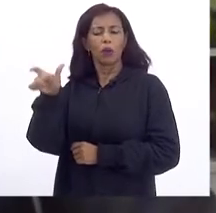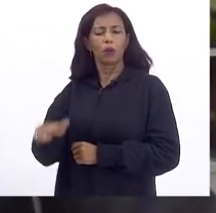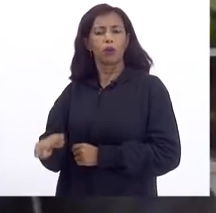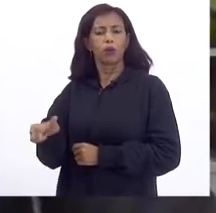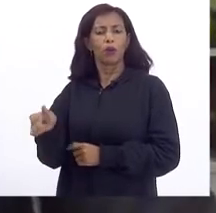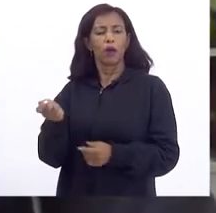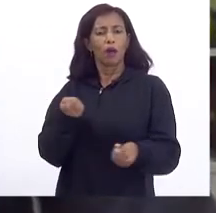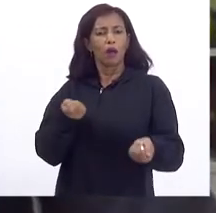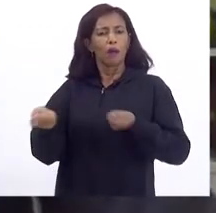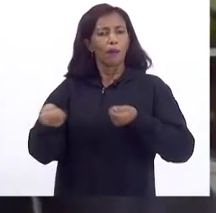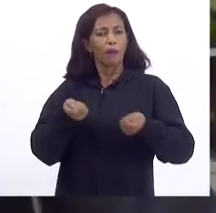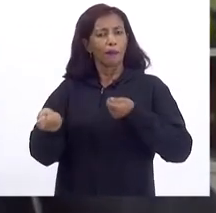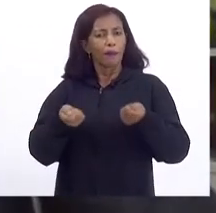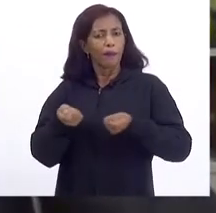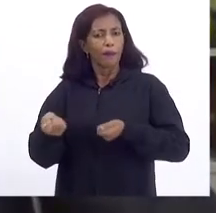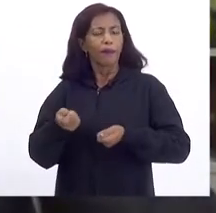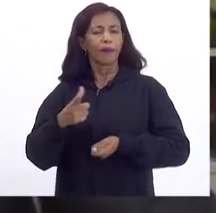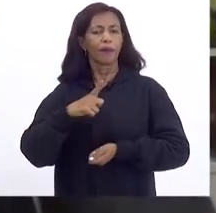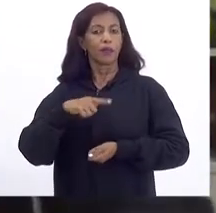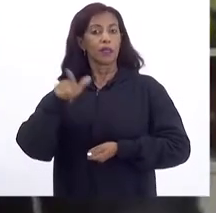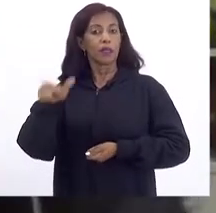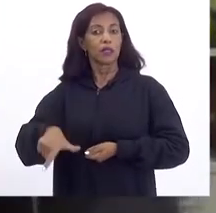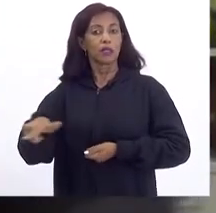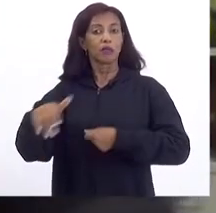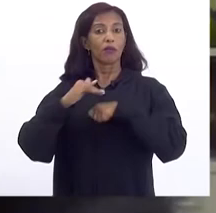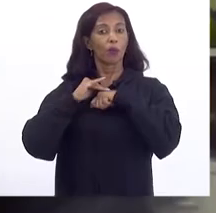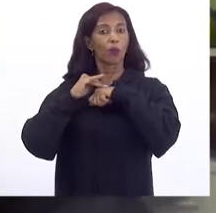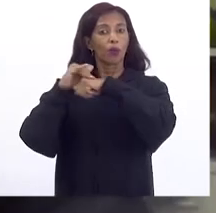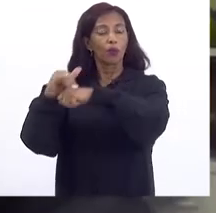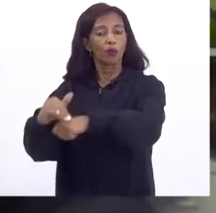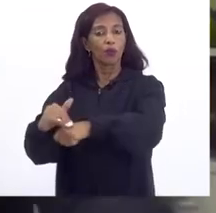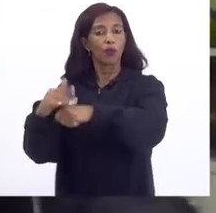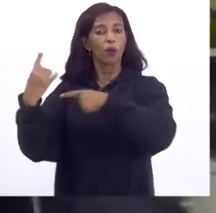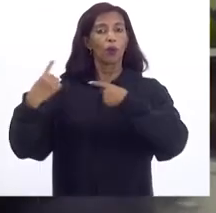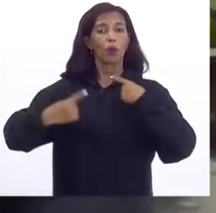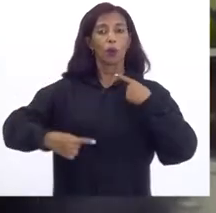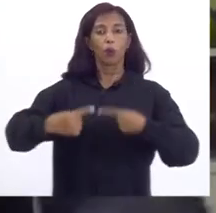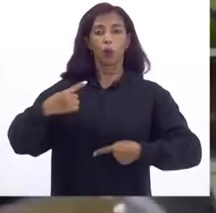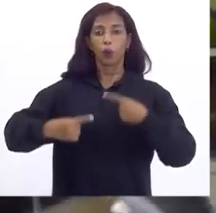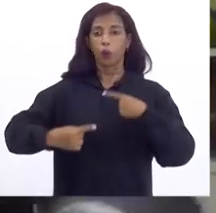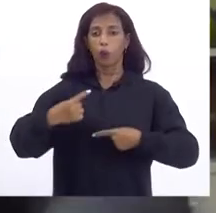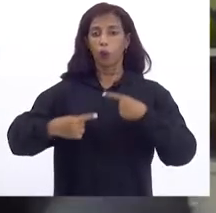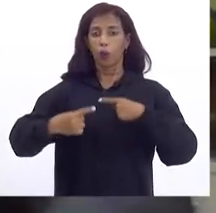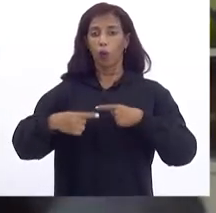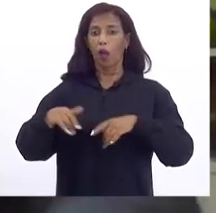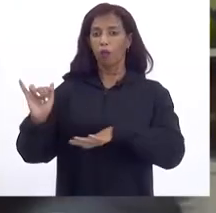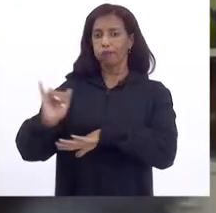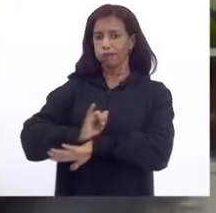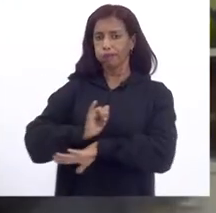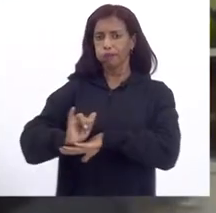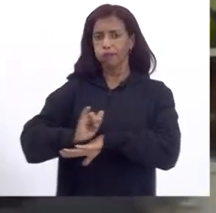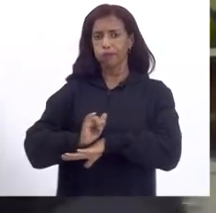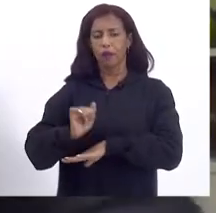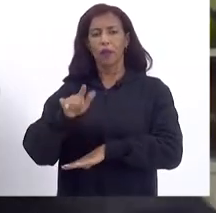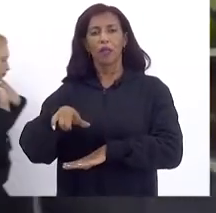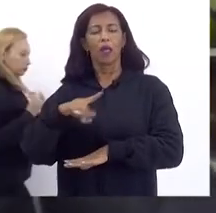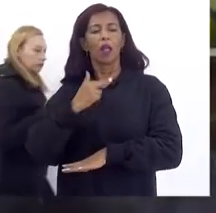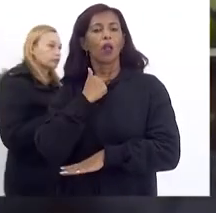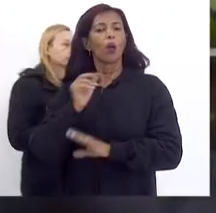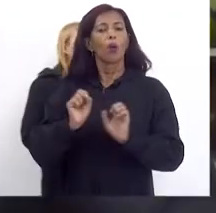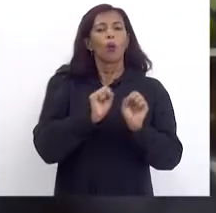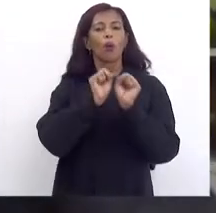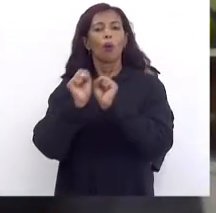Dentro da recomposição Isso foi conversado E discutido E está planejado Que é não poder